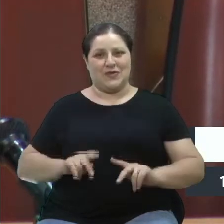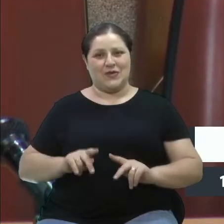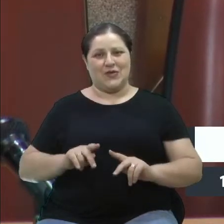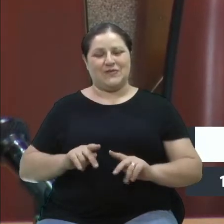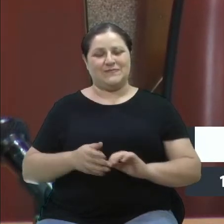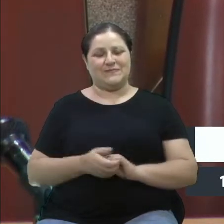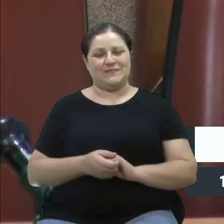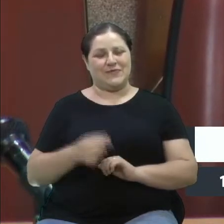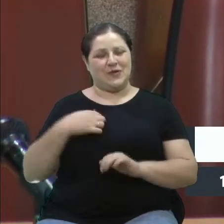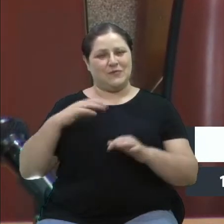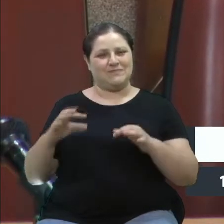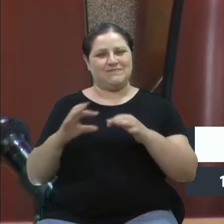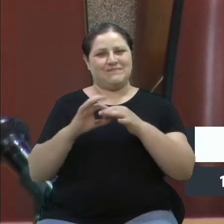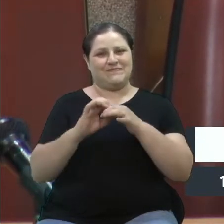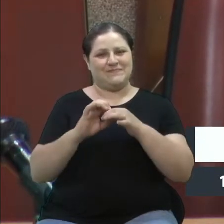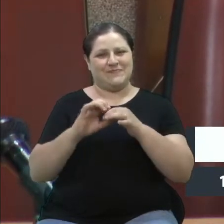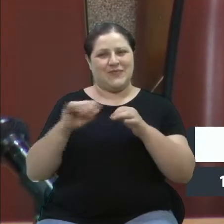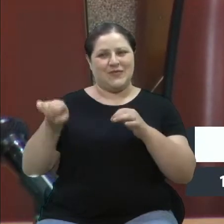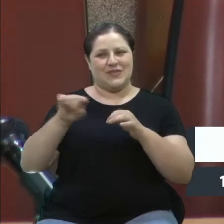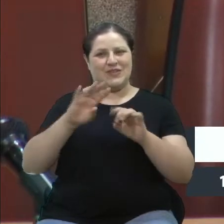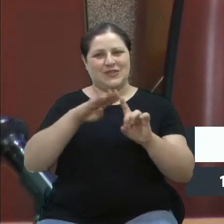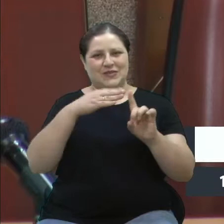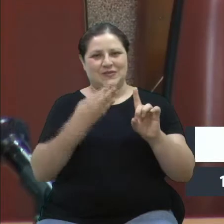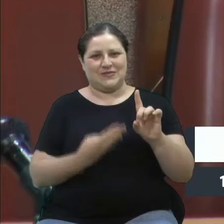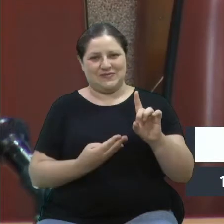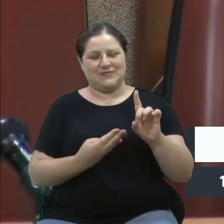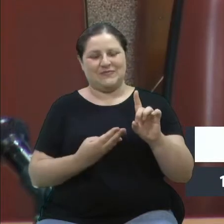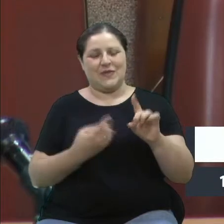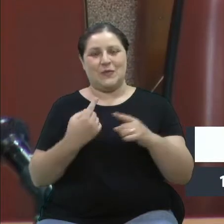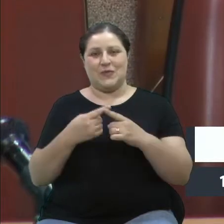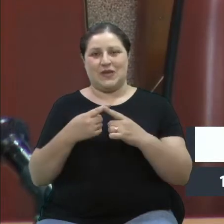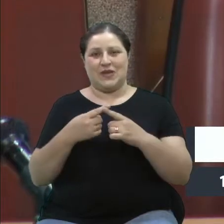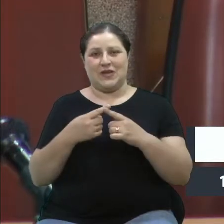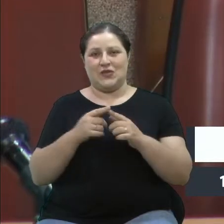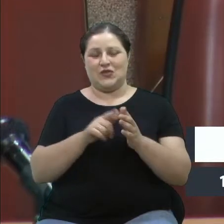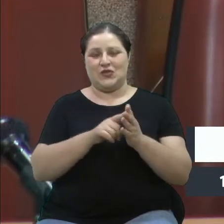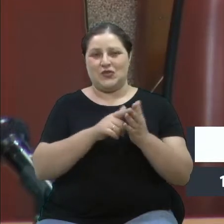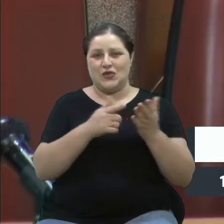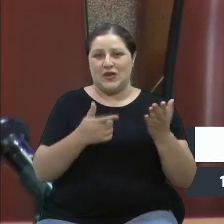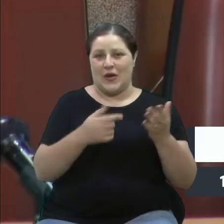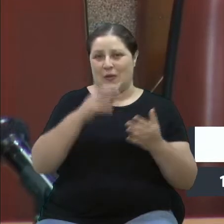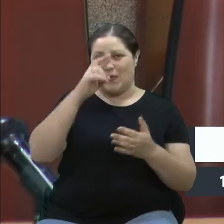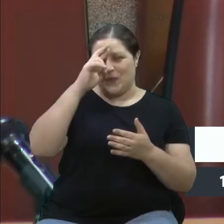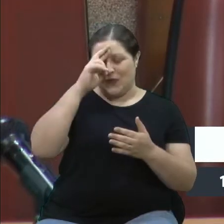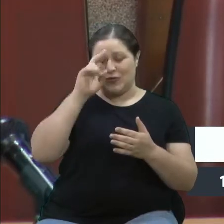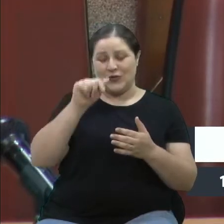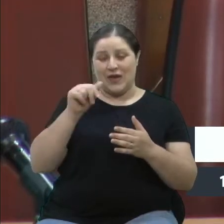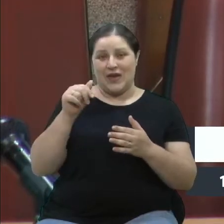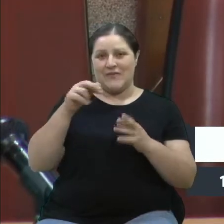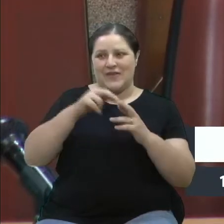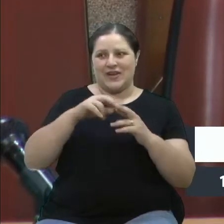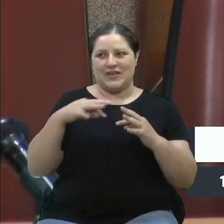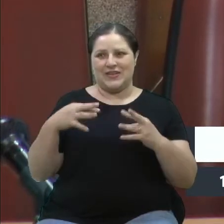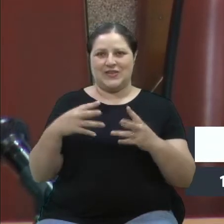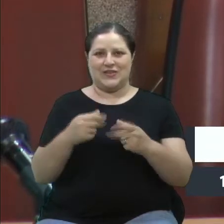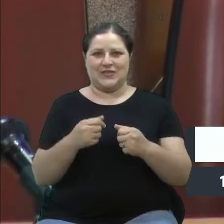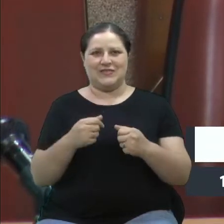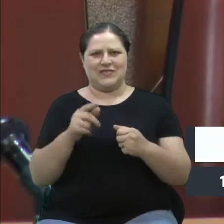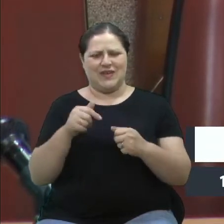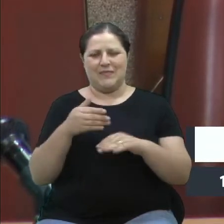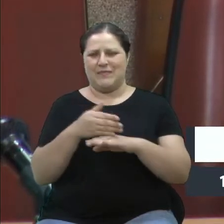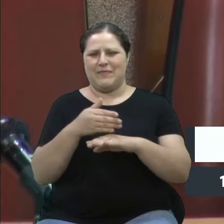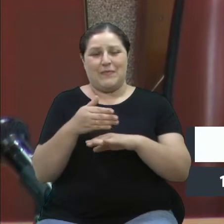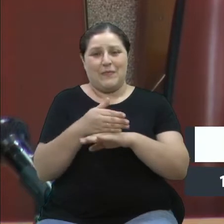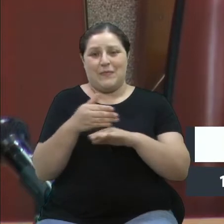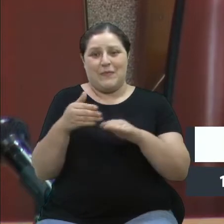somar a esse voto de vocês, porque o Jornal do Almoço é, sim, sem dúvida nenhuma, uma referência para todos nós, e faz parte, né? Faz parte do nosso